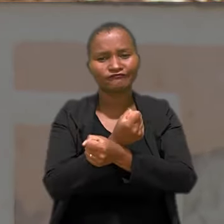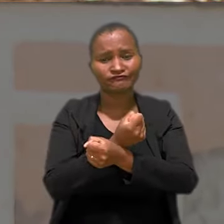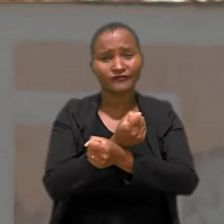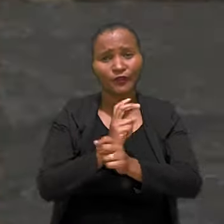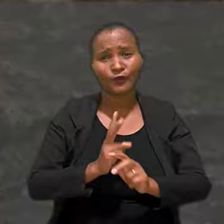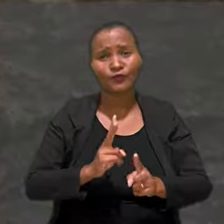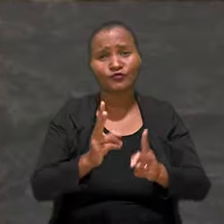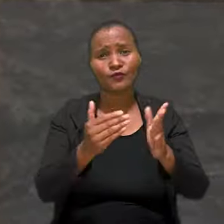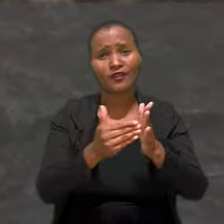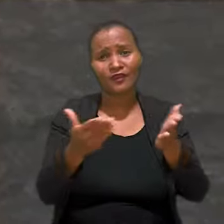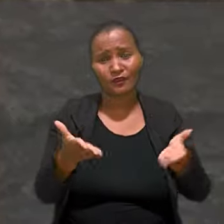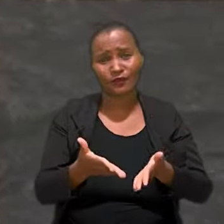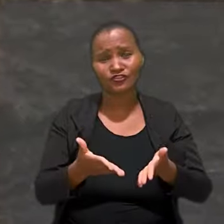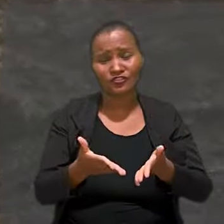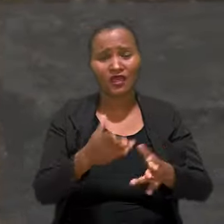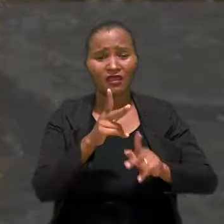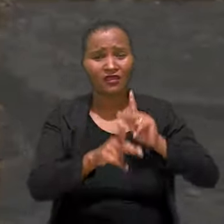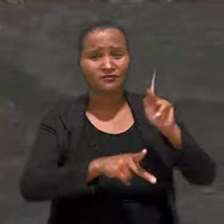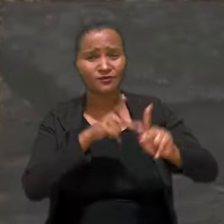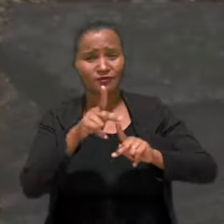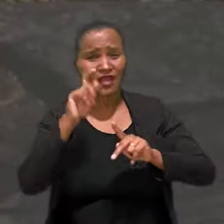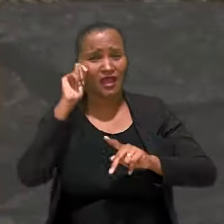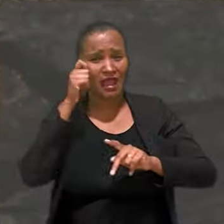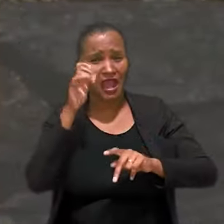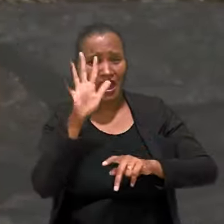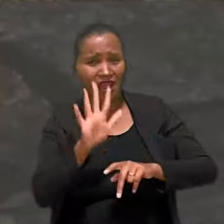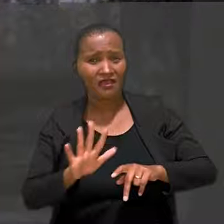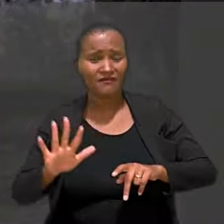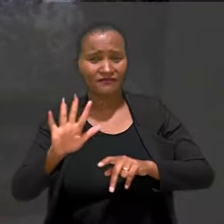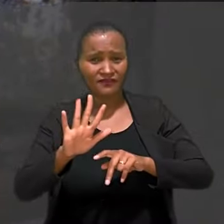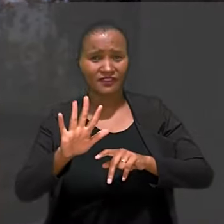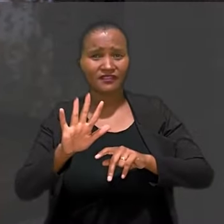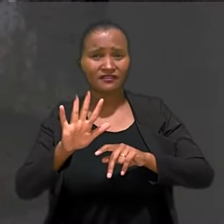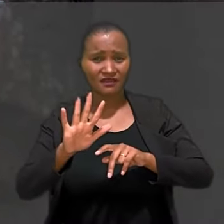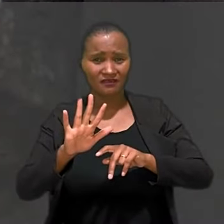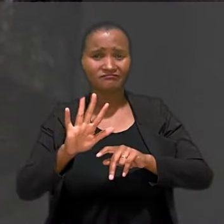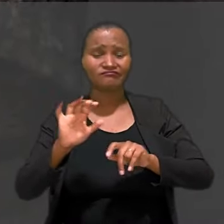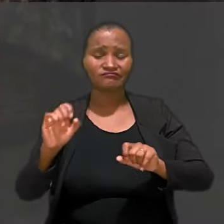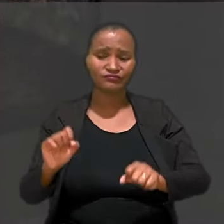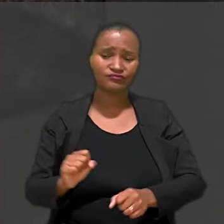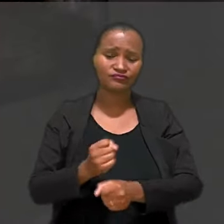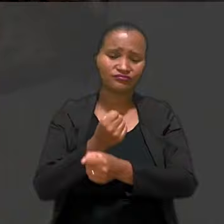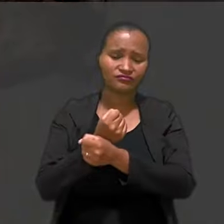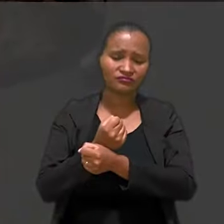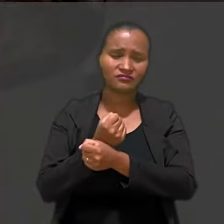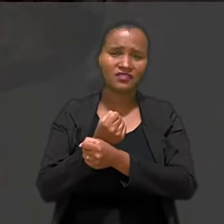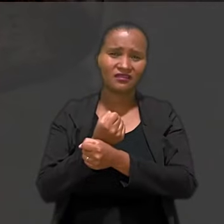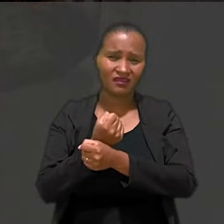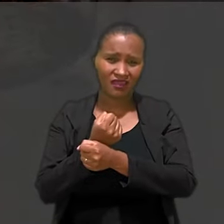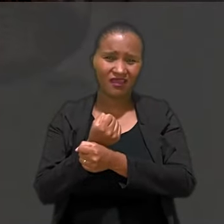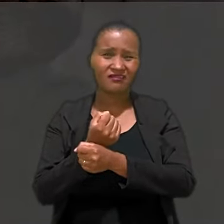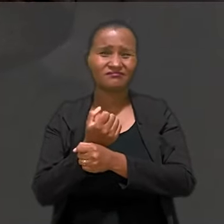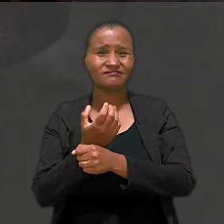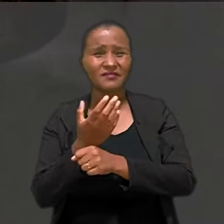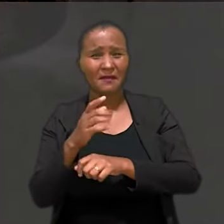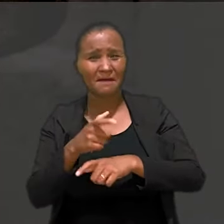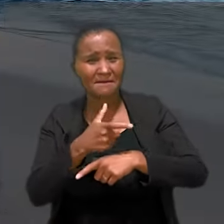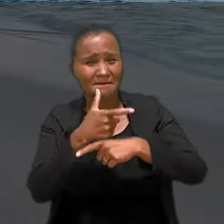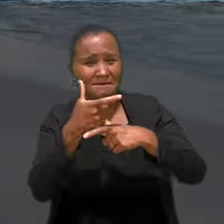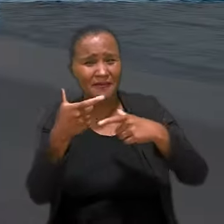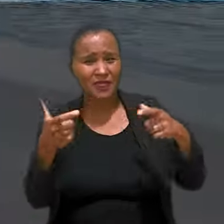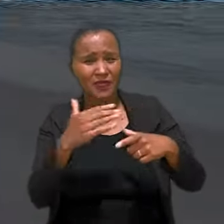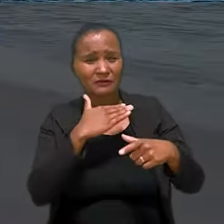permanece até hoje. As populações africanas, elas vieram num regime de uma escravidão que é considerada talvez o maior